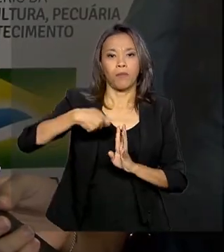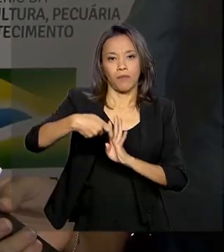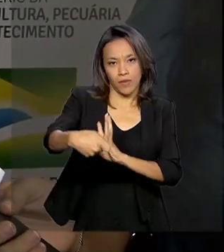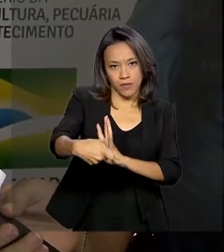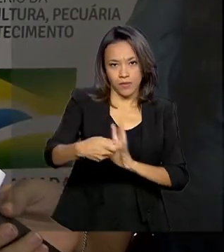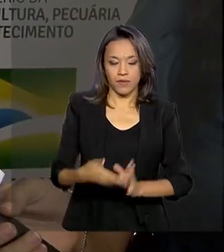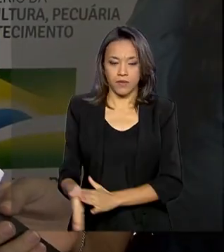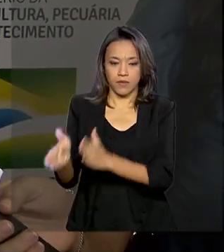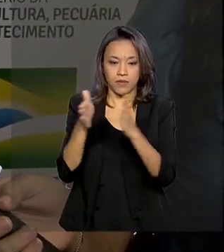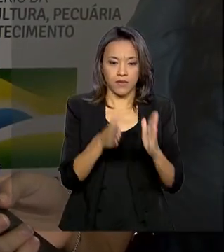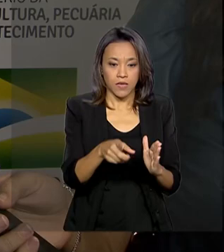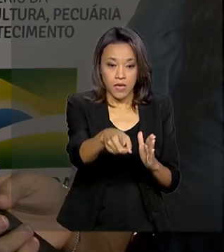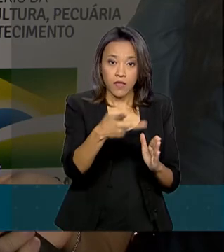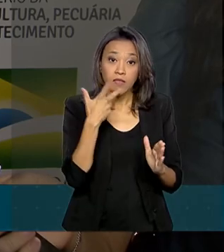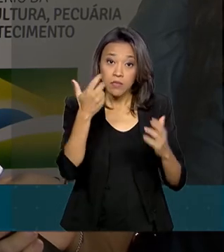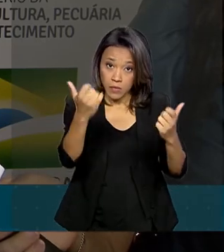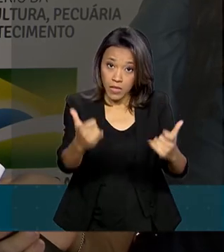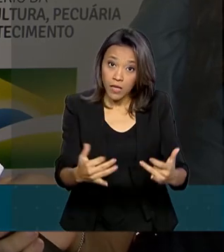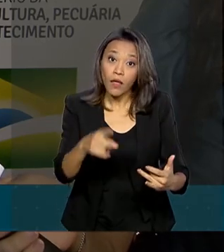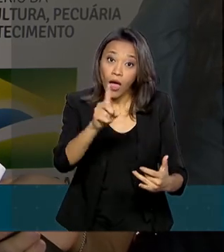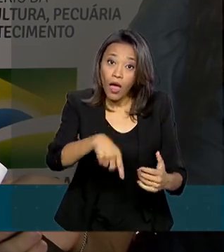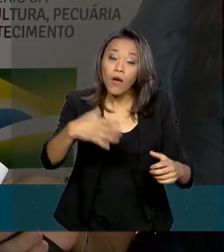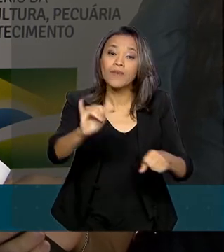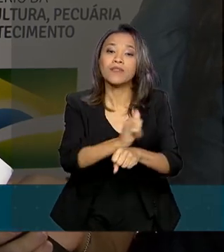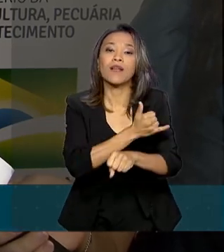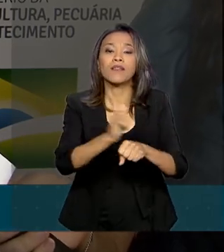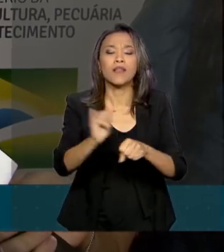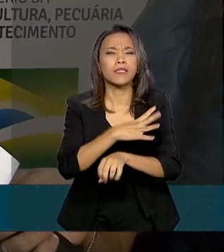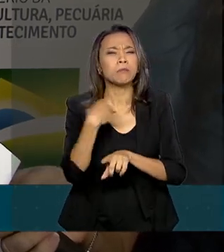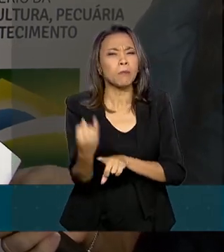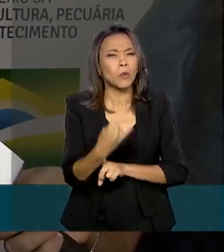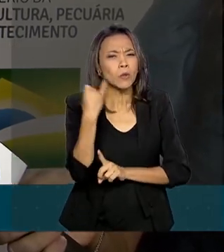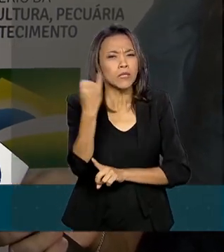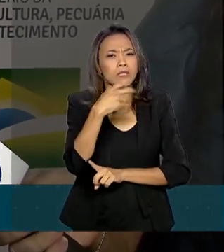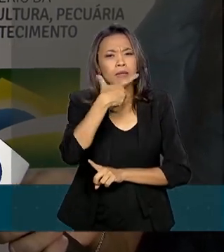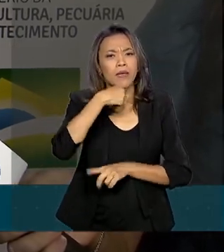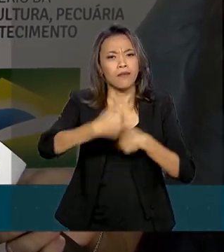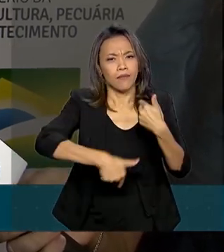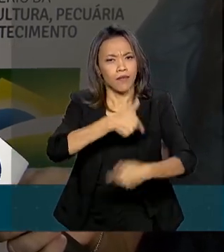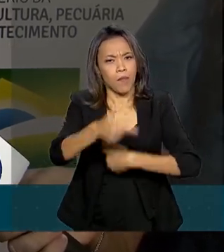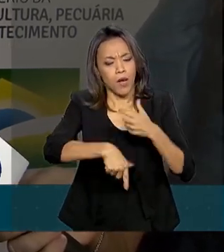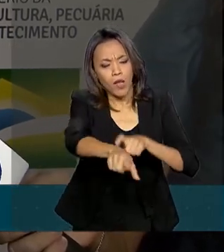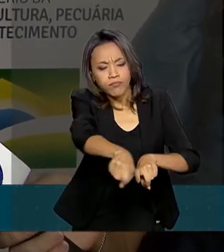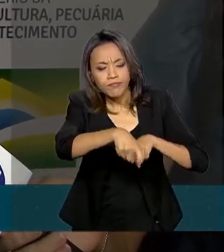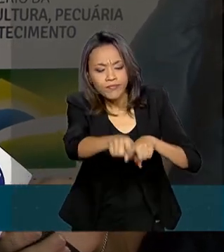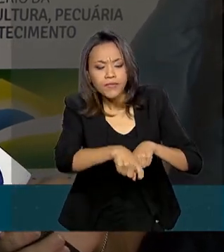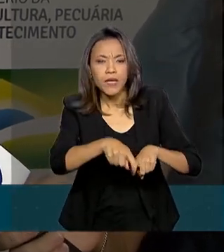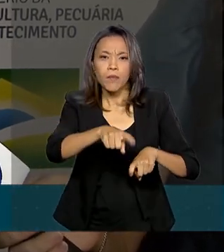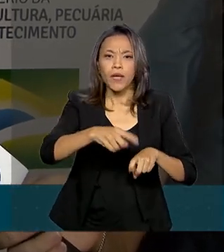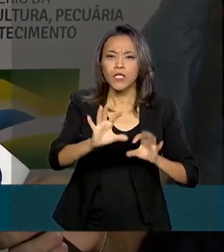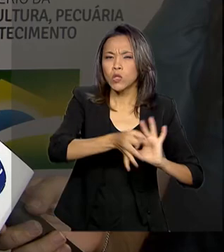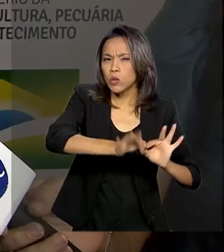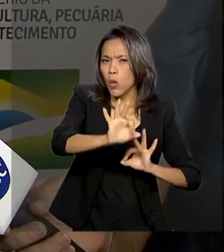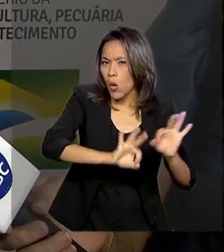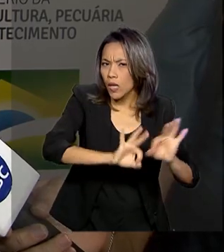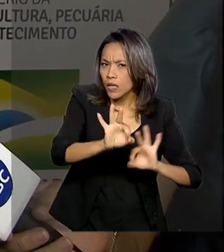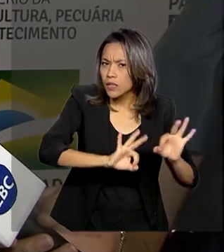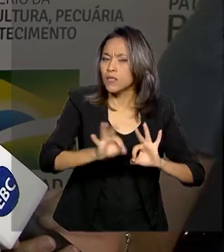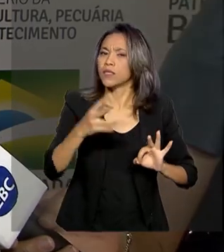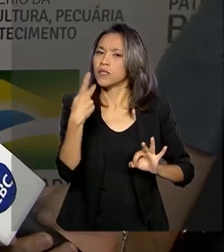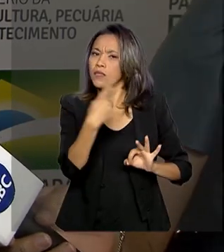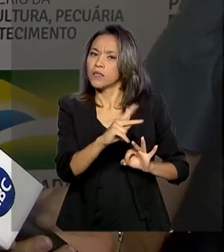ferramenta importantíssima para o produtor porque ele se programa melhor, compra melhor, ele fica